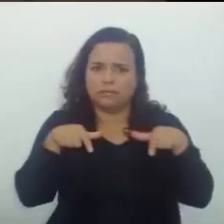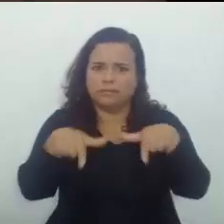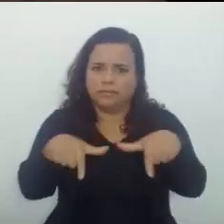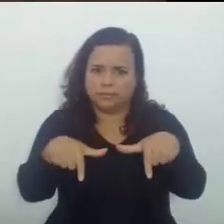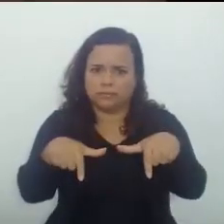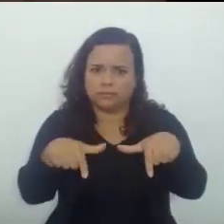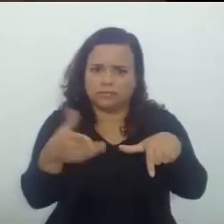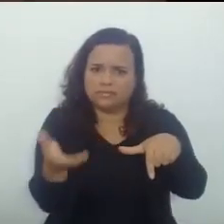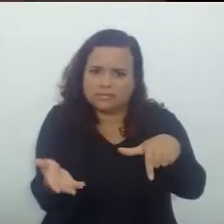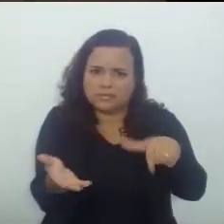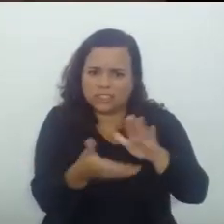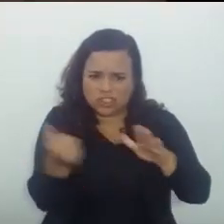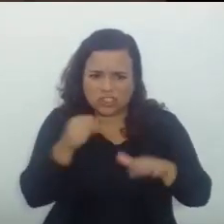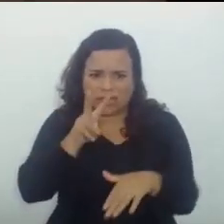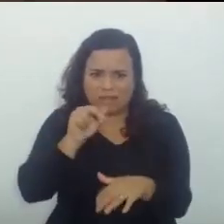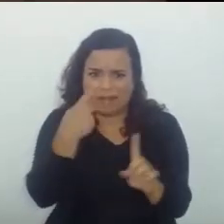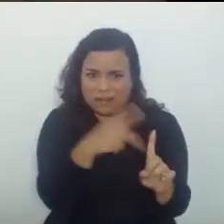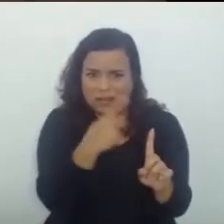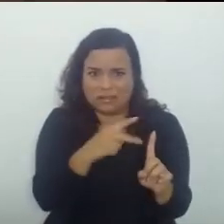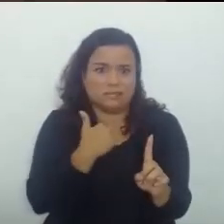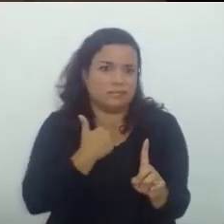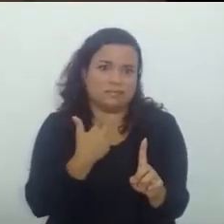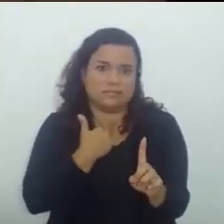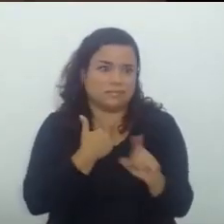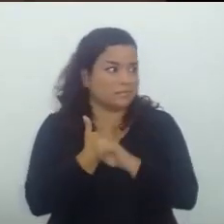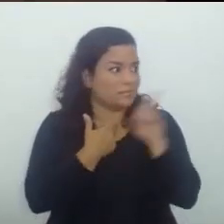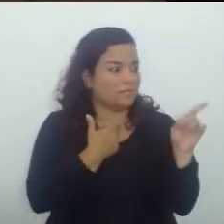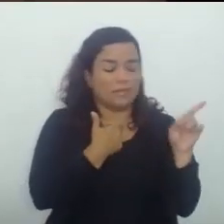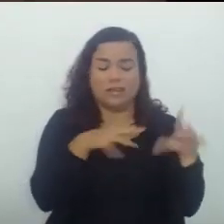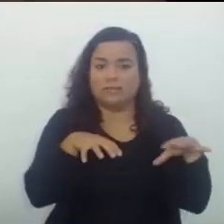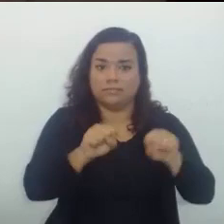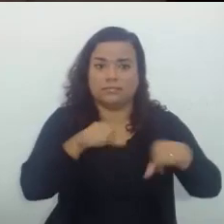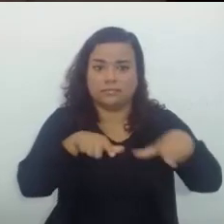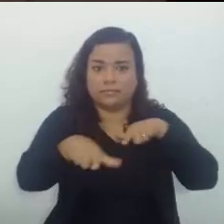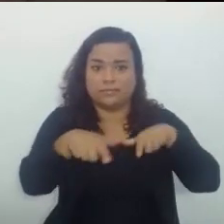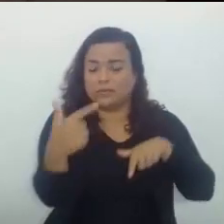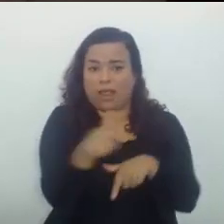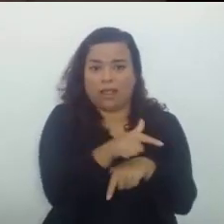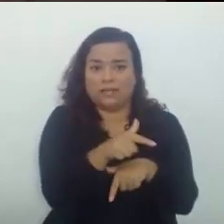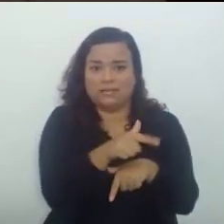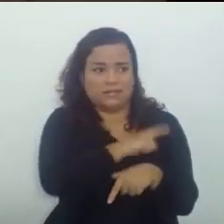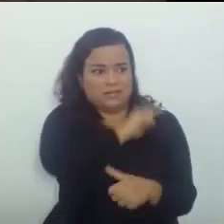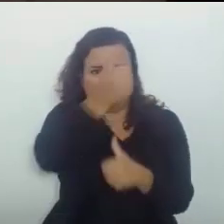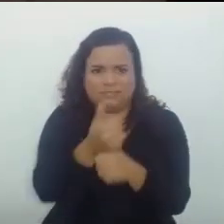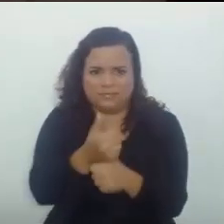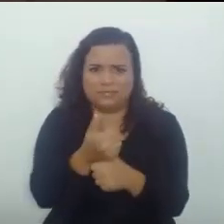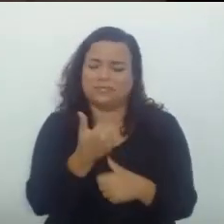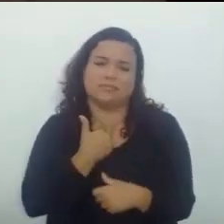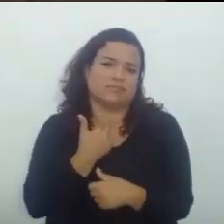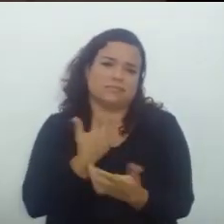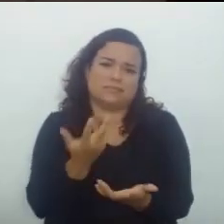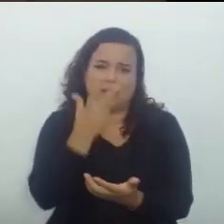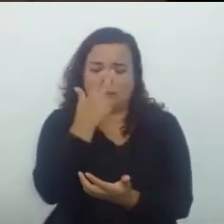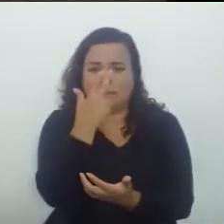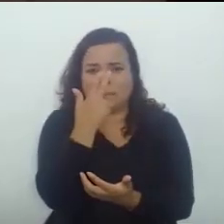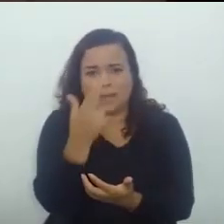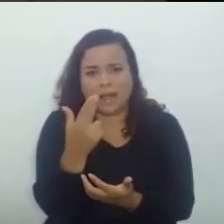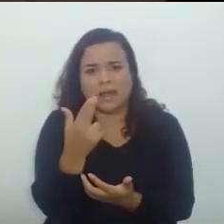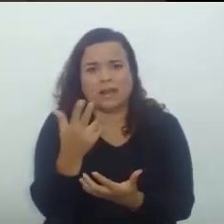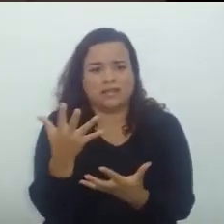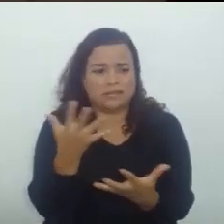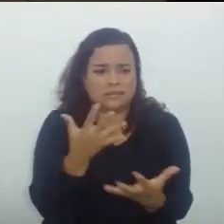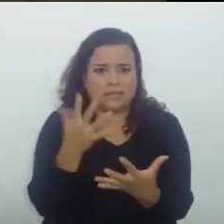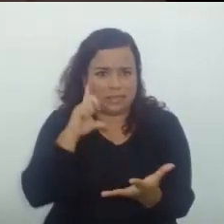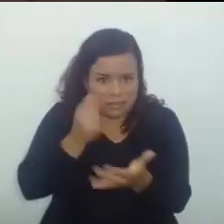A vaga Está preenchida Por aqueles Que não tem O diploma Então me parece Que nós vamos Essa decisão